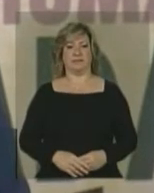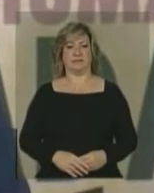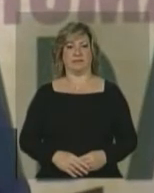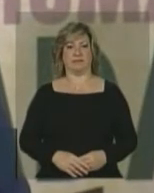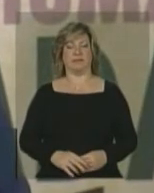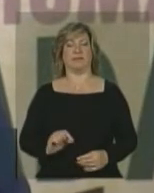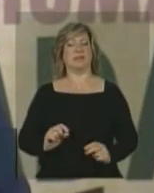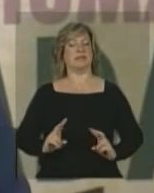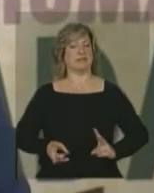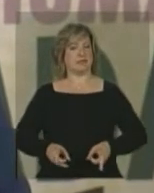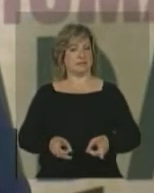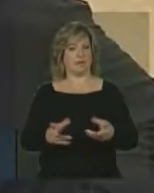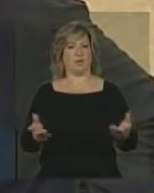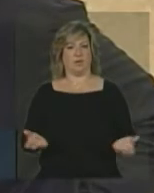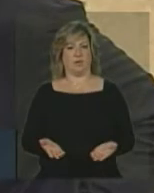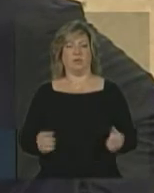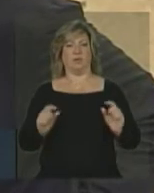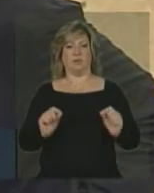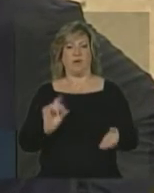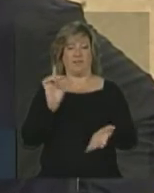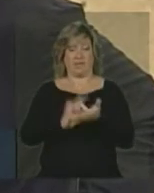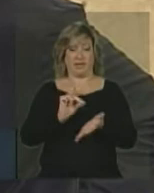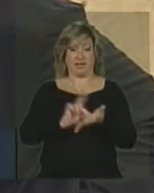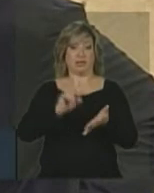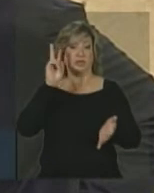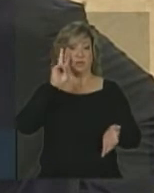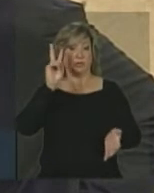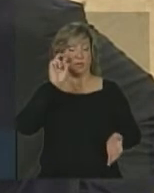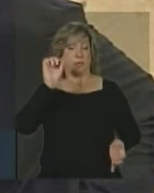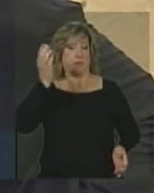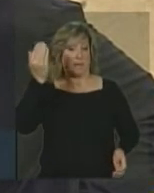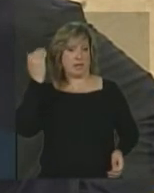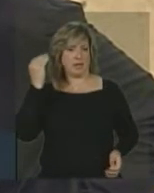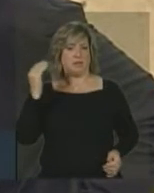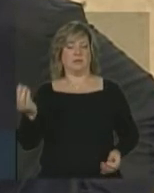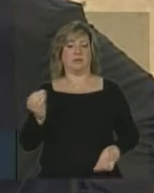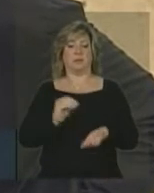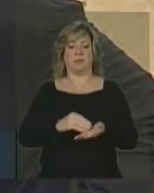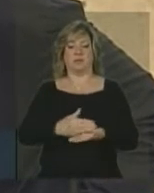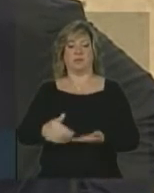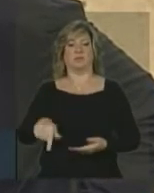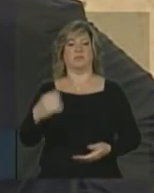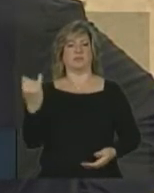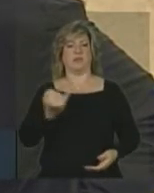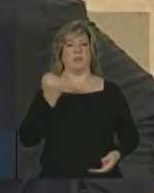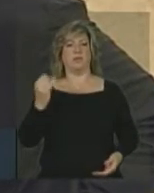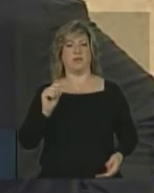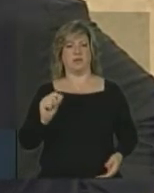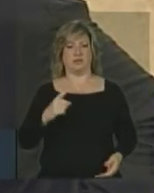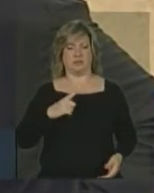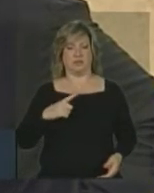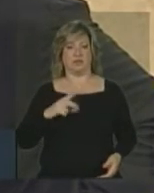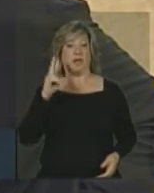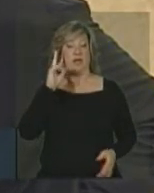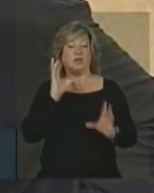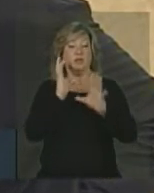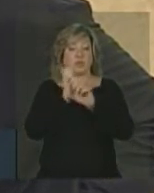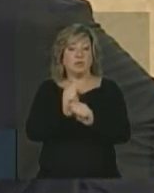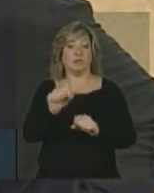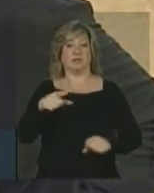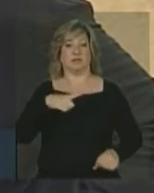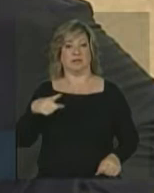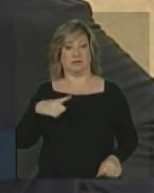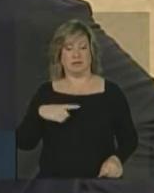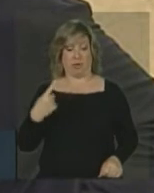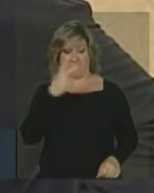e sempre, a verdade sobre o passado, ela se coloca como indispensável. A história exige, o cidadão